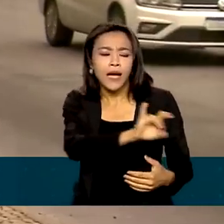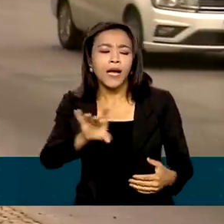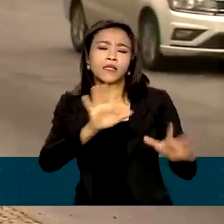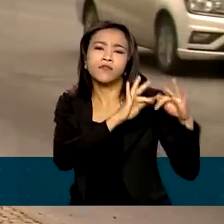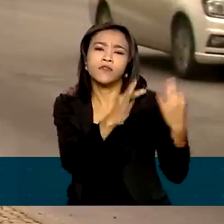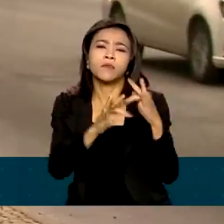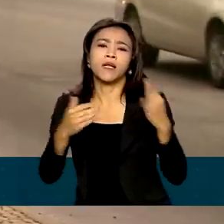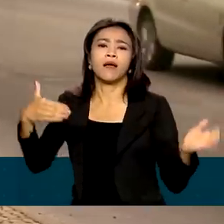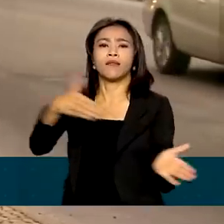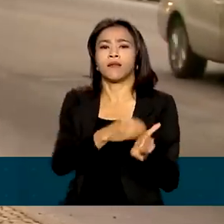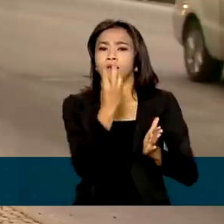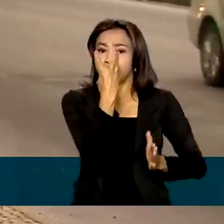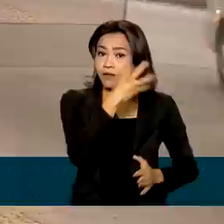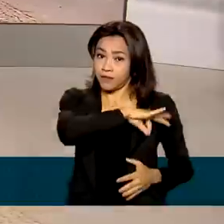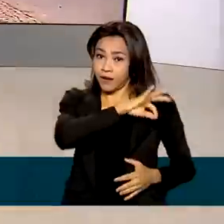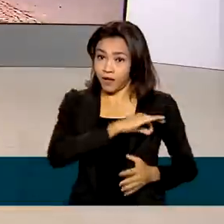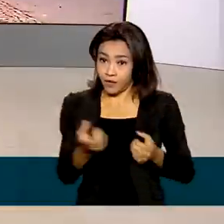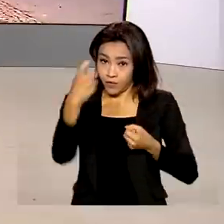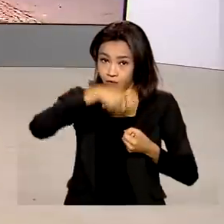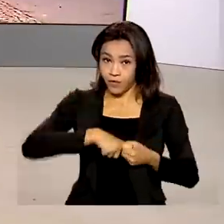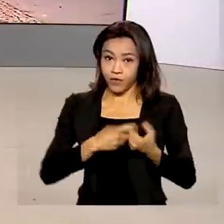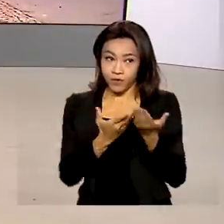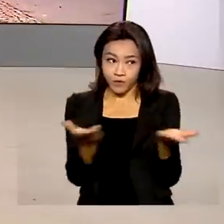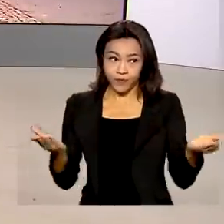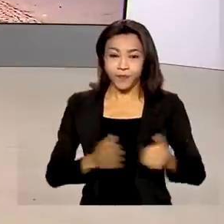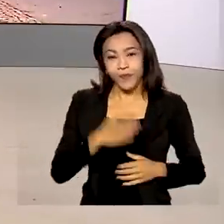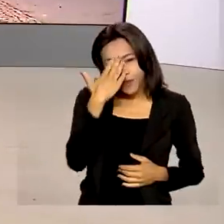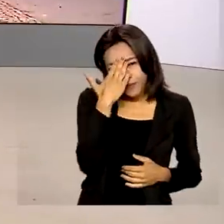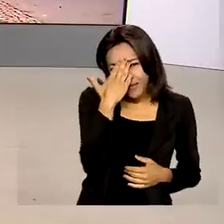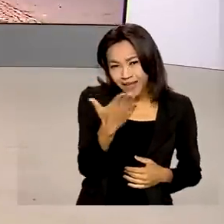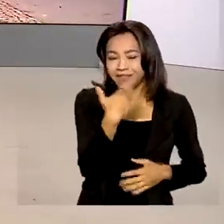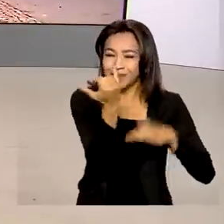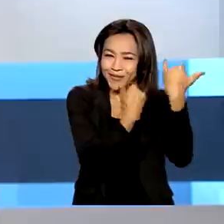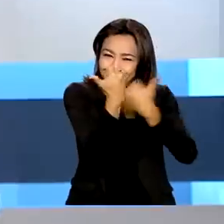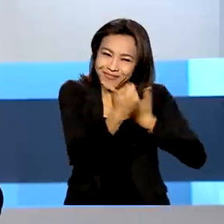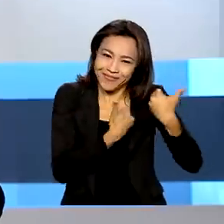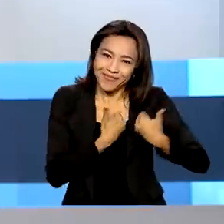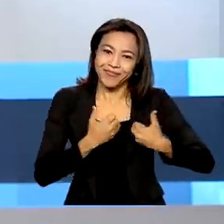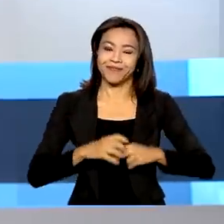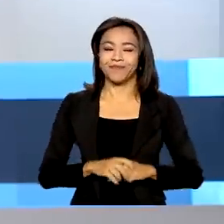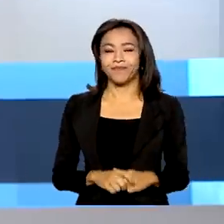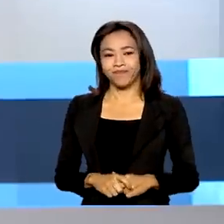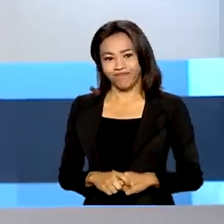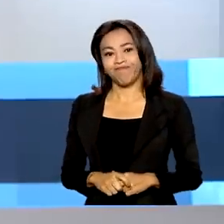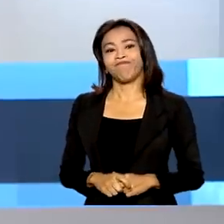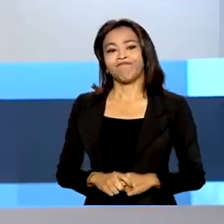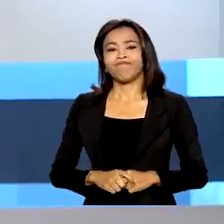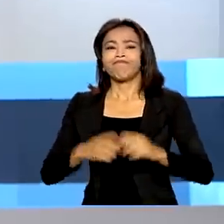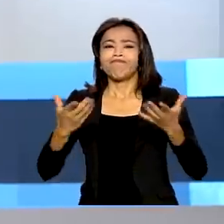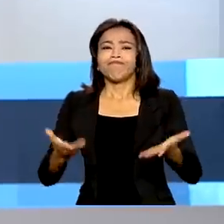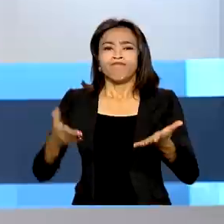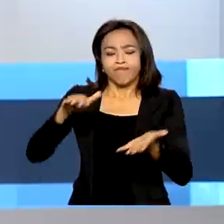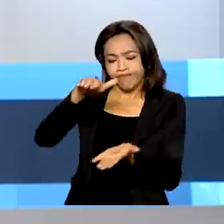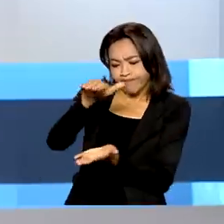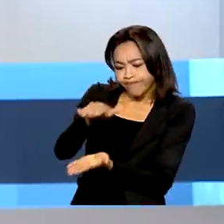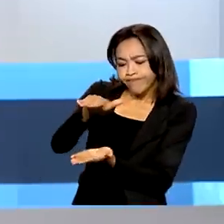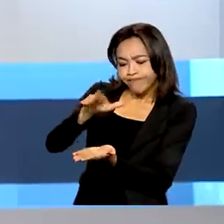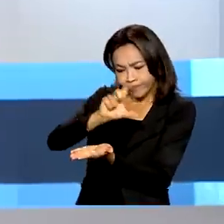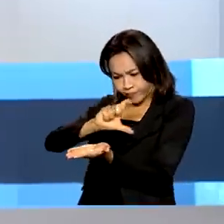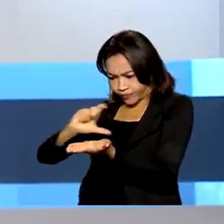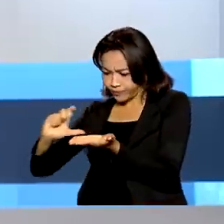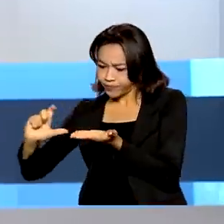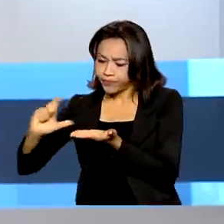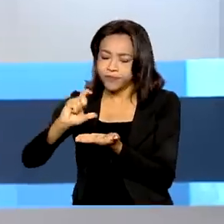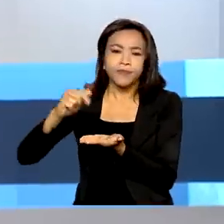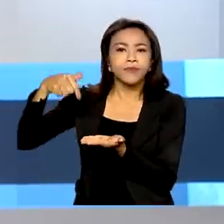3 salários mínimos. Eu volto com você, Renata. Obrigada, Cláudia, pelas suas informações. As embalagens de vegetais frescos